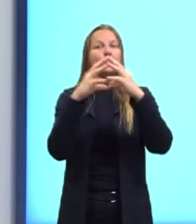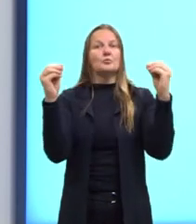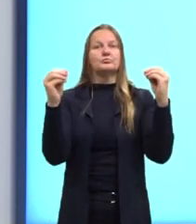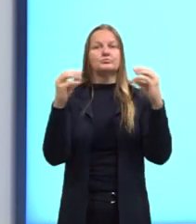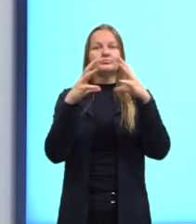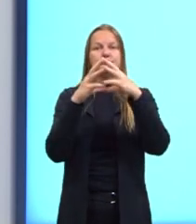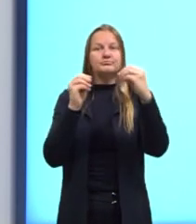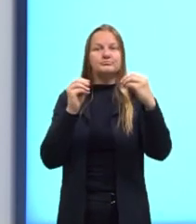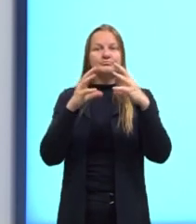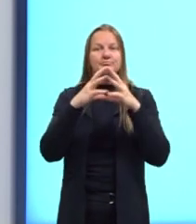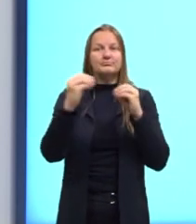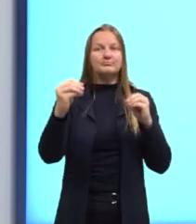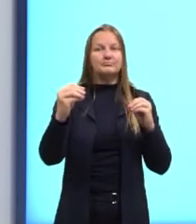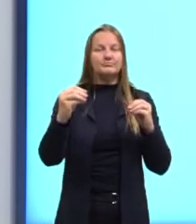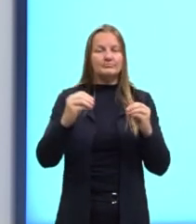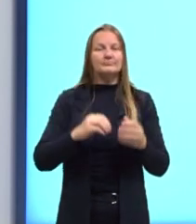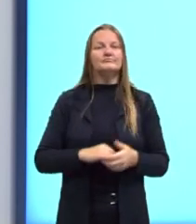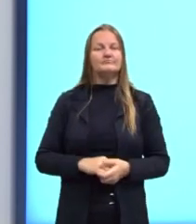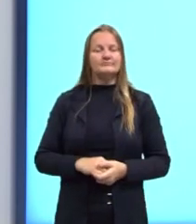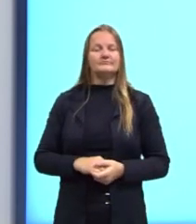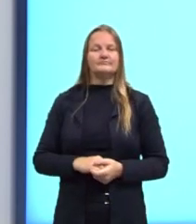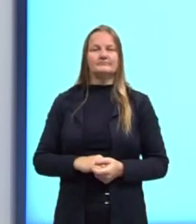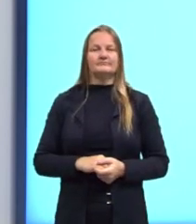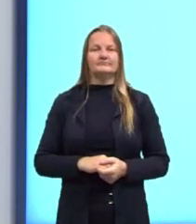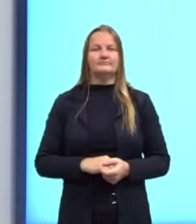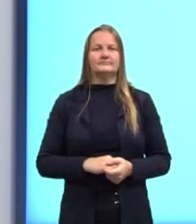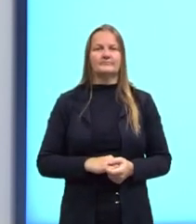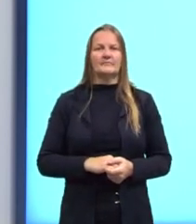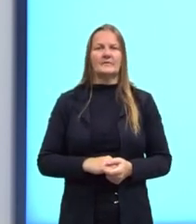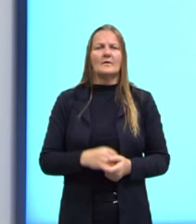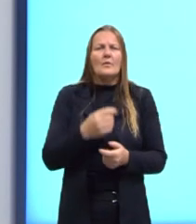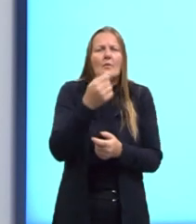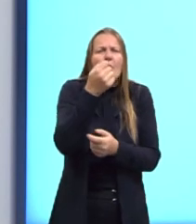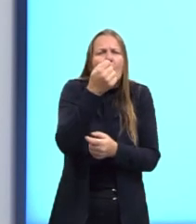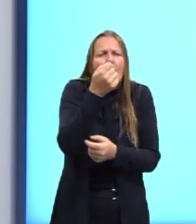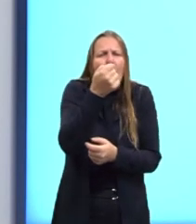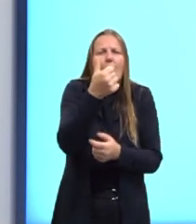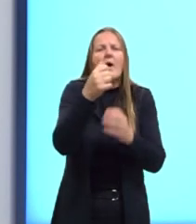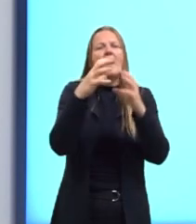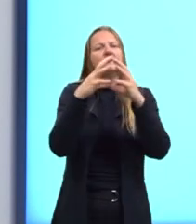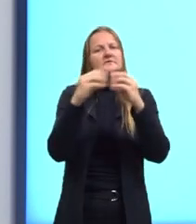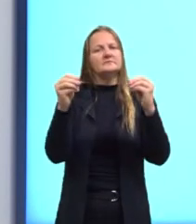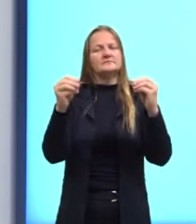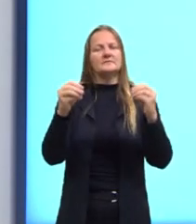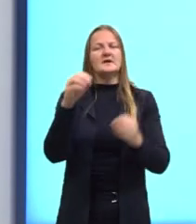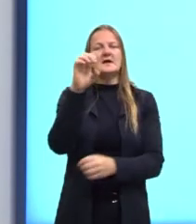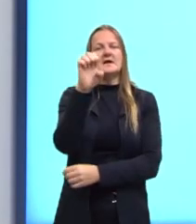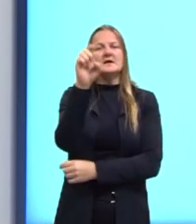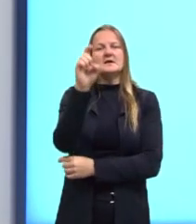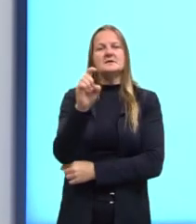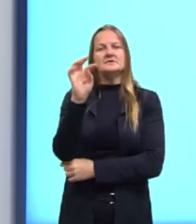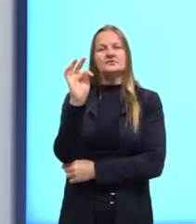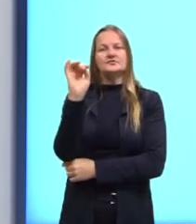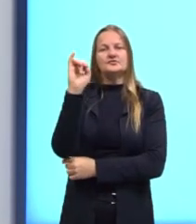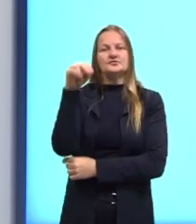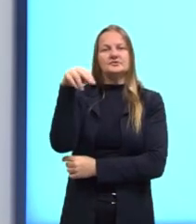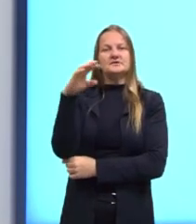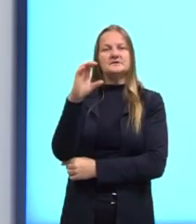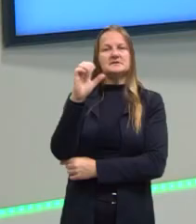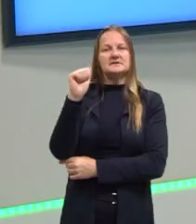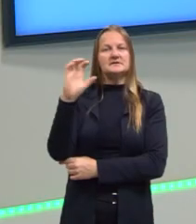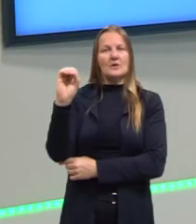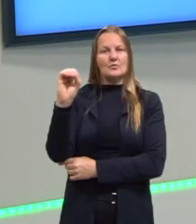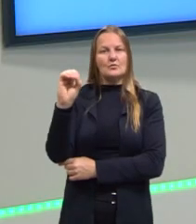outras muitas, Diga-se de passagem, se encontram em vias de extinção, né? Por fatores